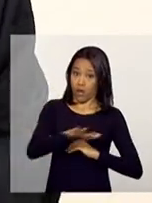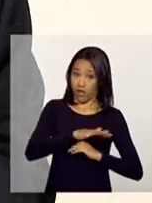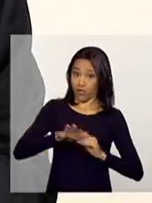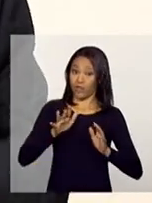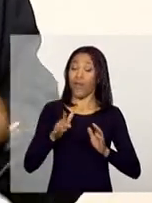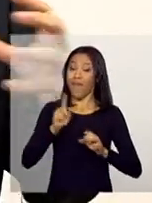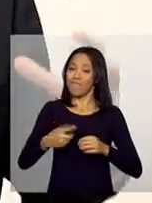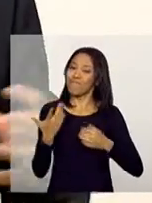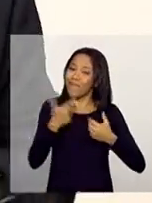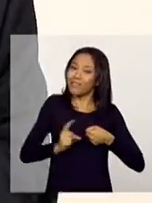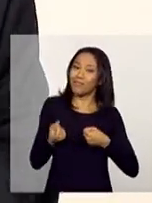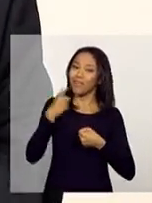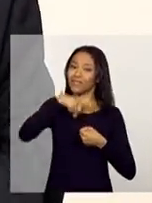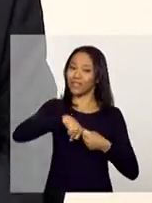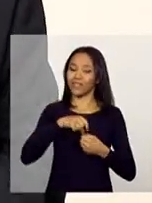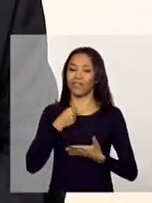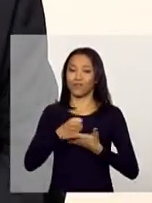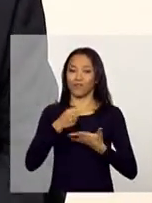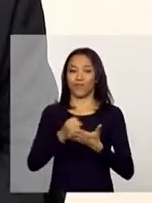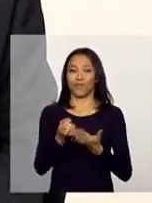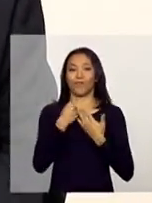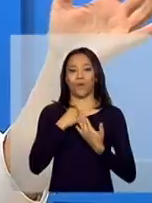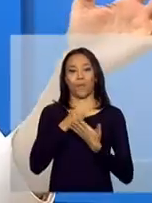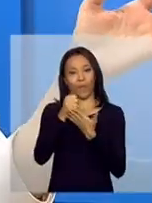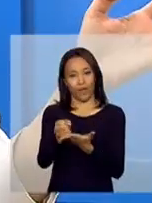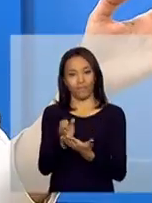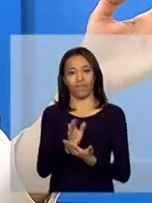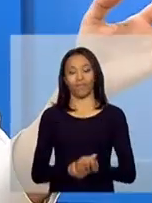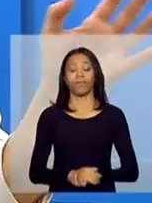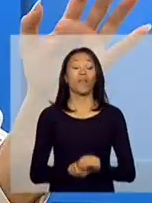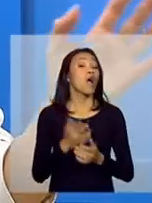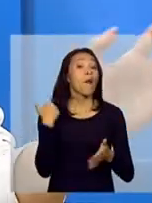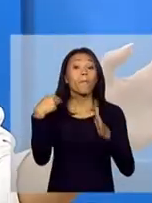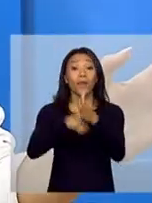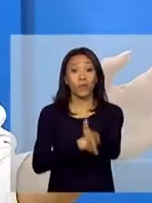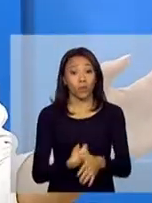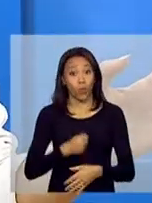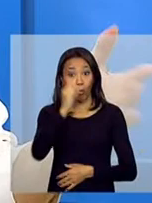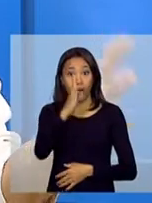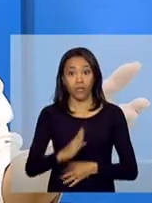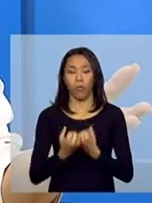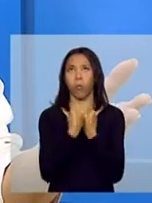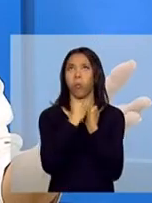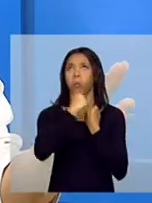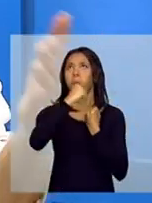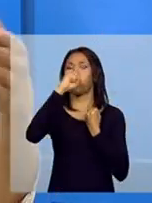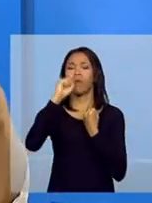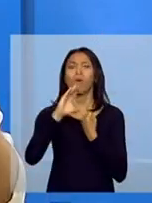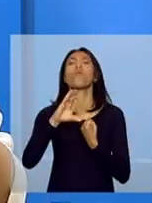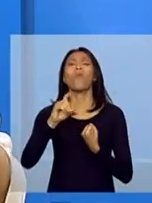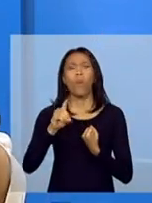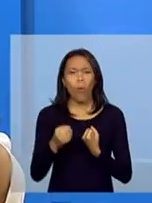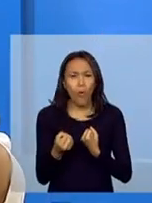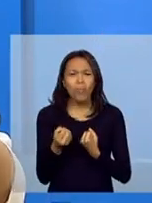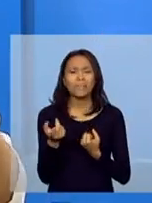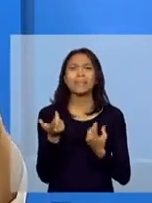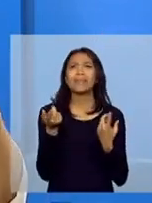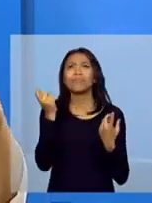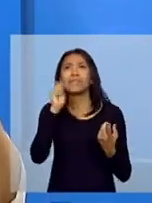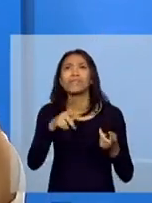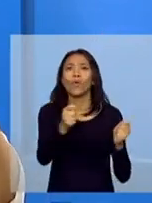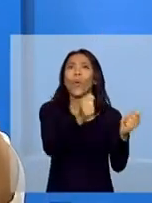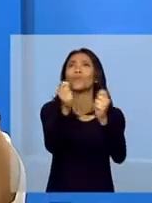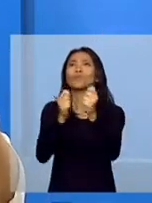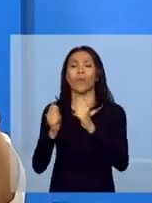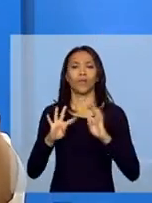mais parceira nossa desse trabalho intersetorial. Mas a grande pergunta é a seguinte, o Brasil é muito grande, como é que a gente faz para controlar tudo isso?